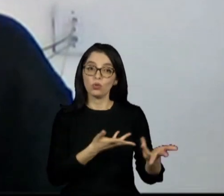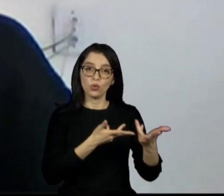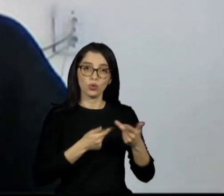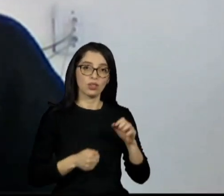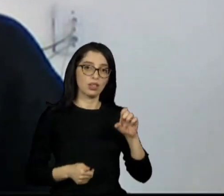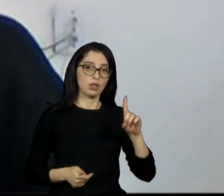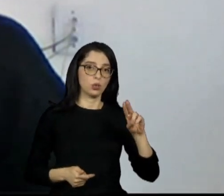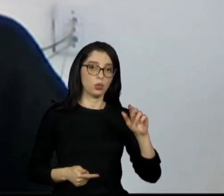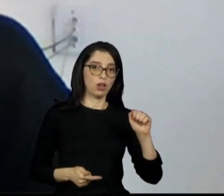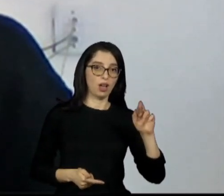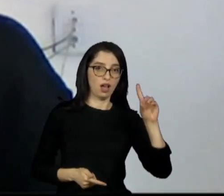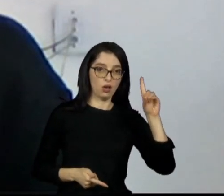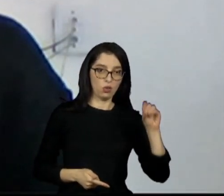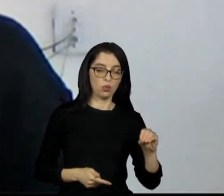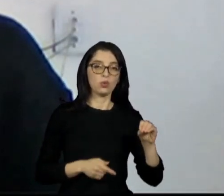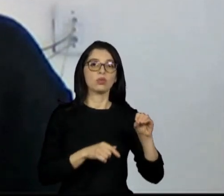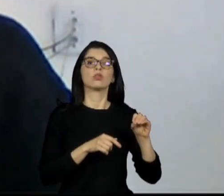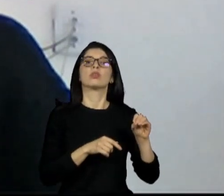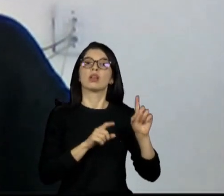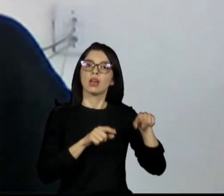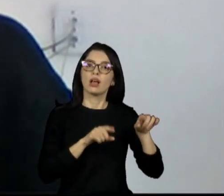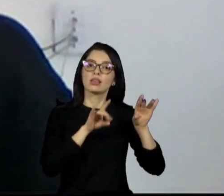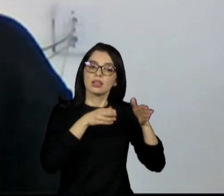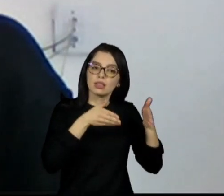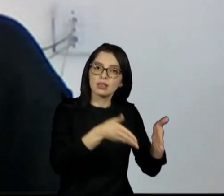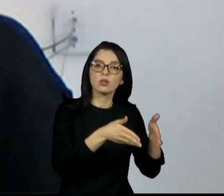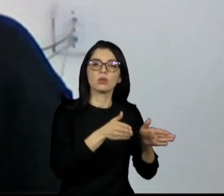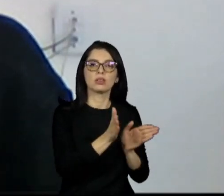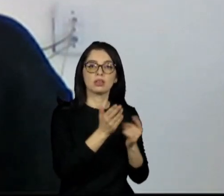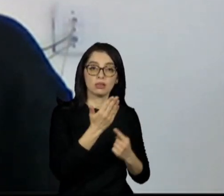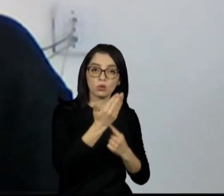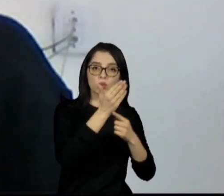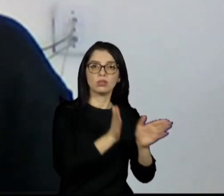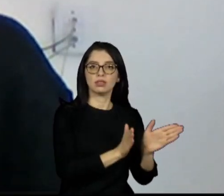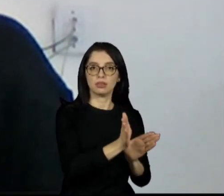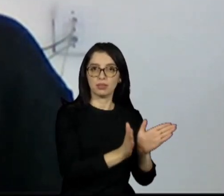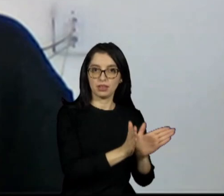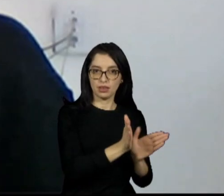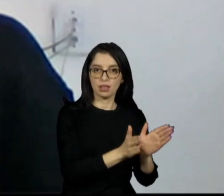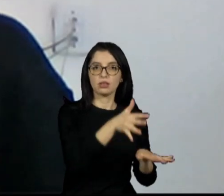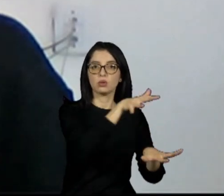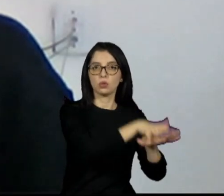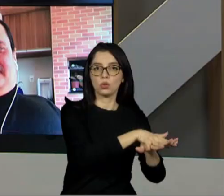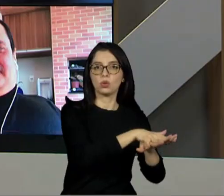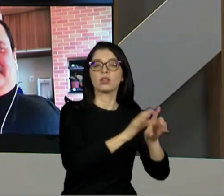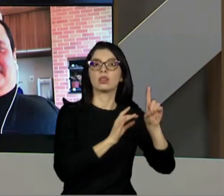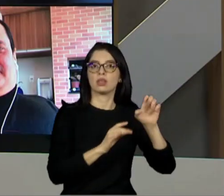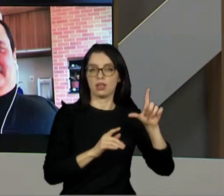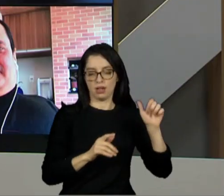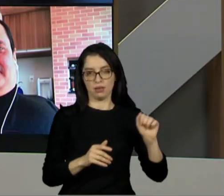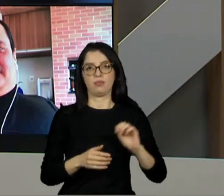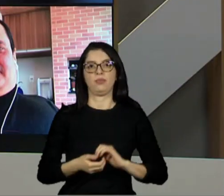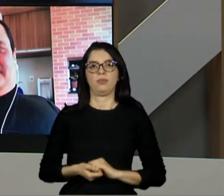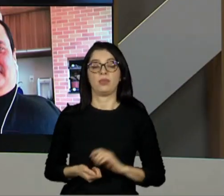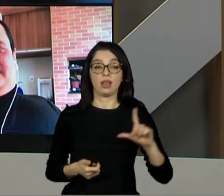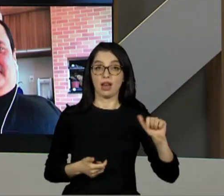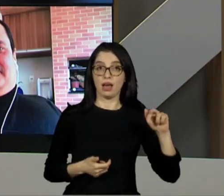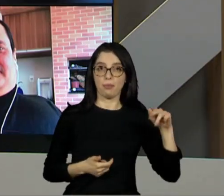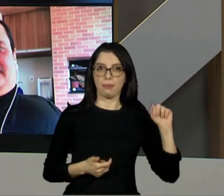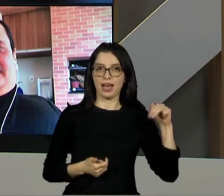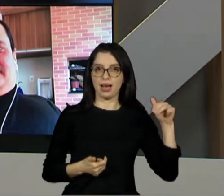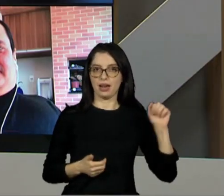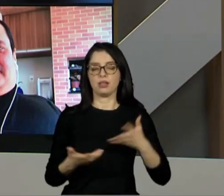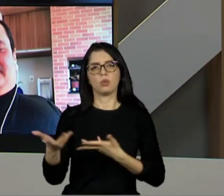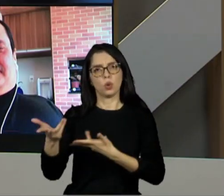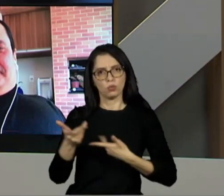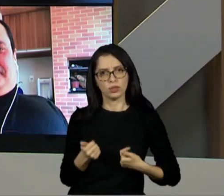Leonardo Gleisson, consultor técnico em tecnologia assistiva da Lara Mara. Leonardo, obrigada por estar aqui